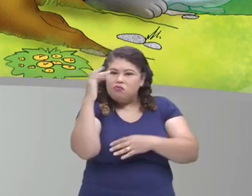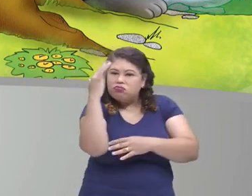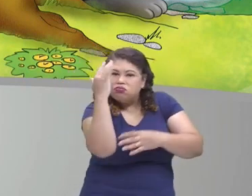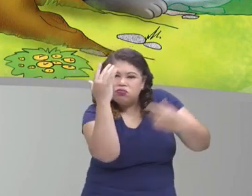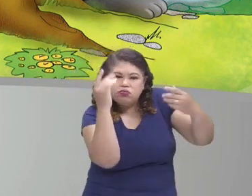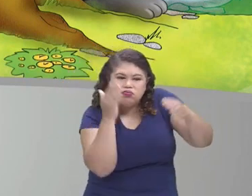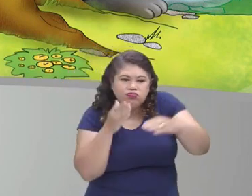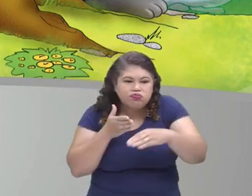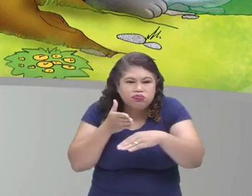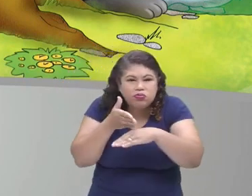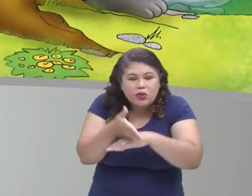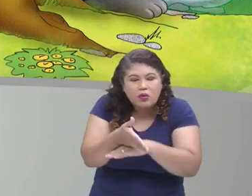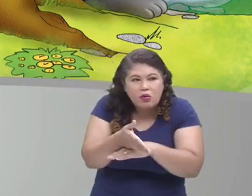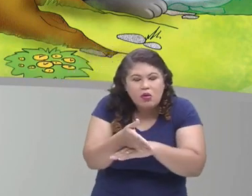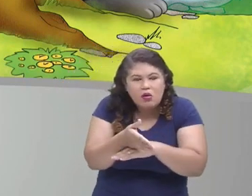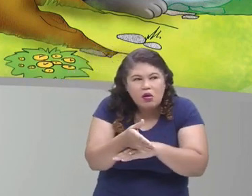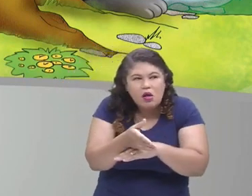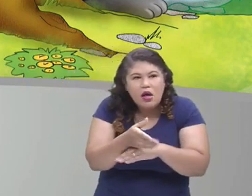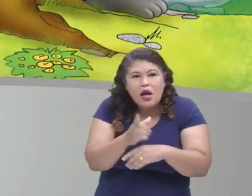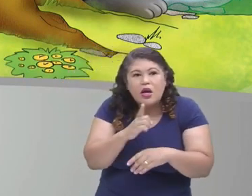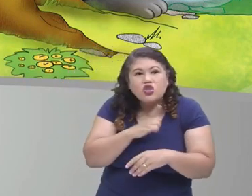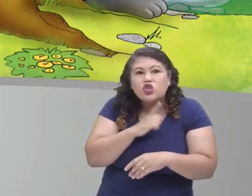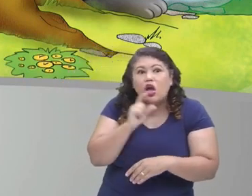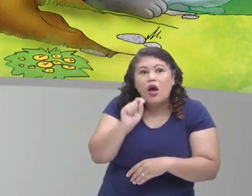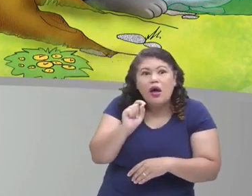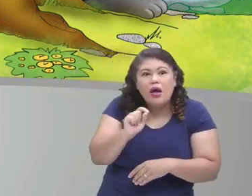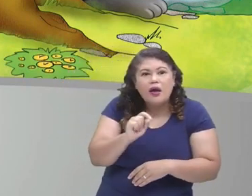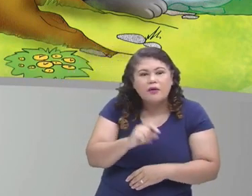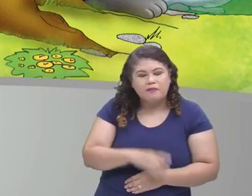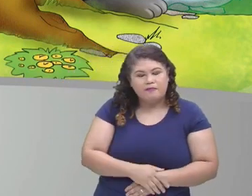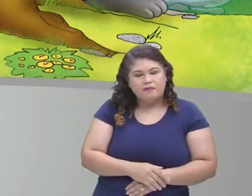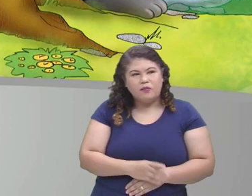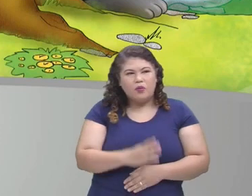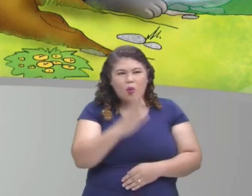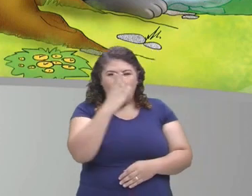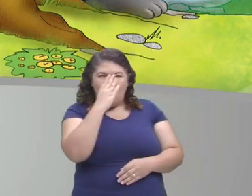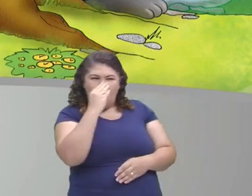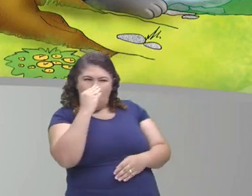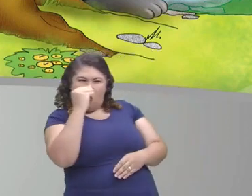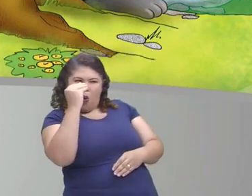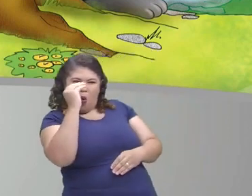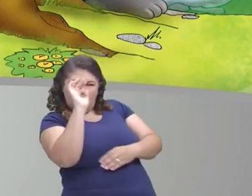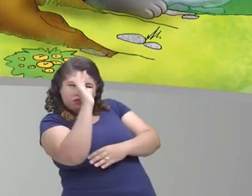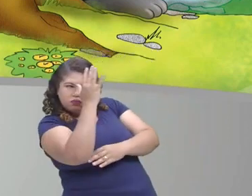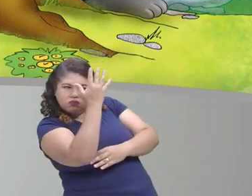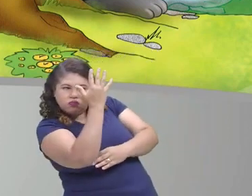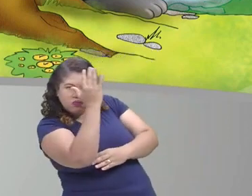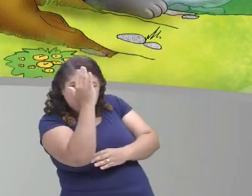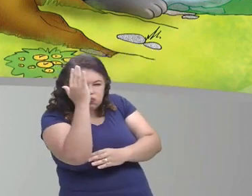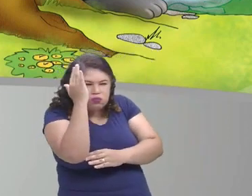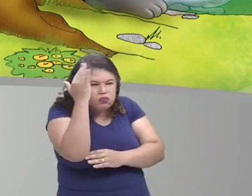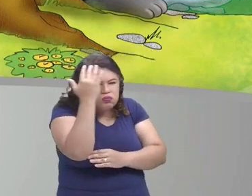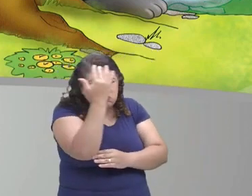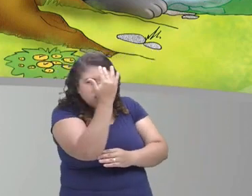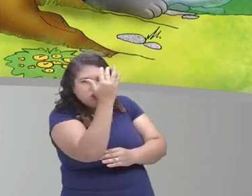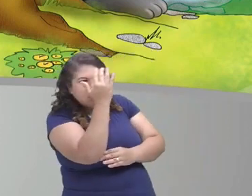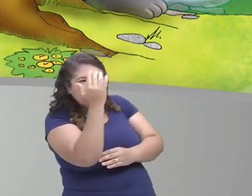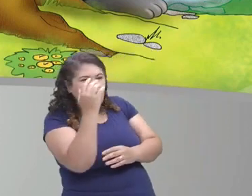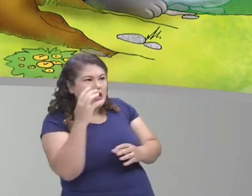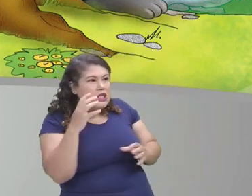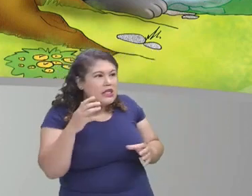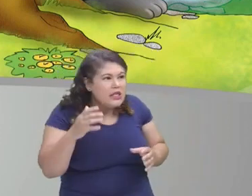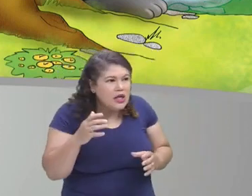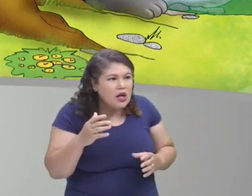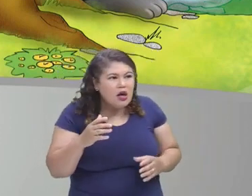um lobo por detrás de uma árvore. Ela se assustou porque ela não sabia que lobos são